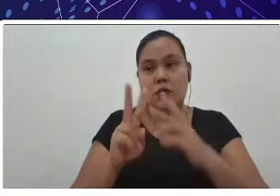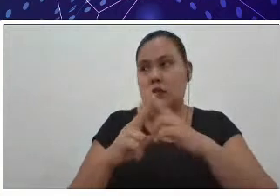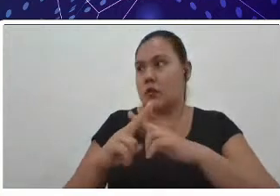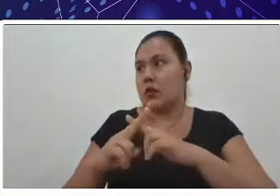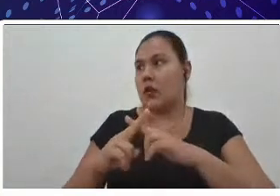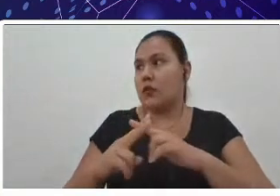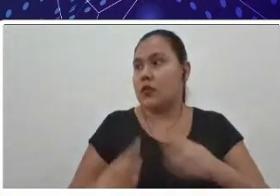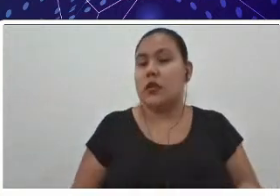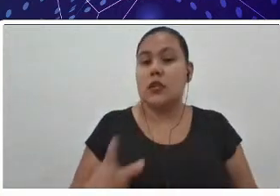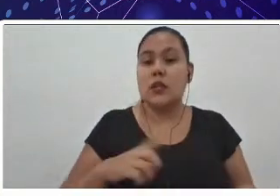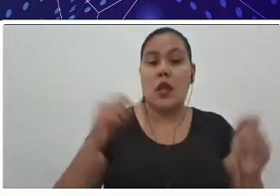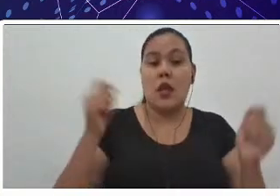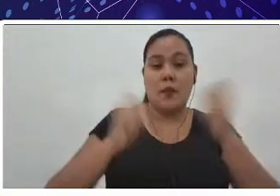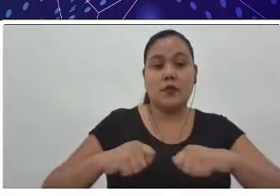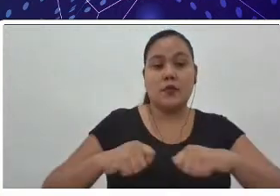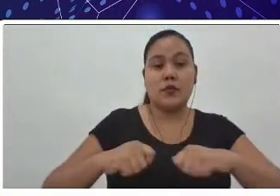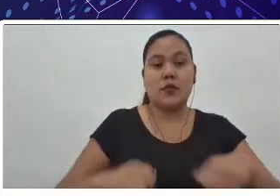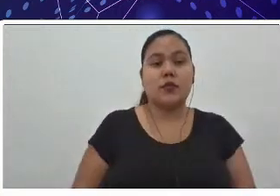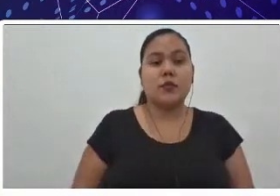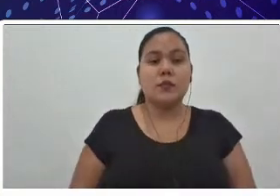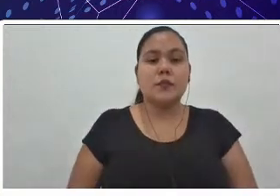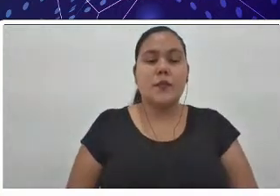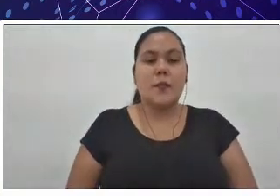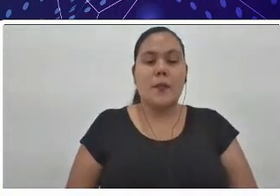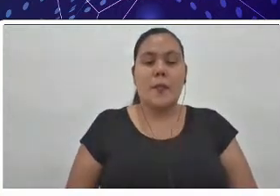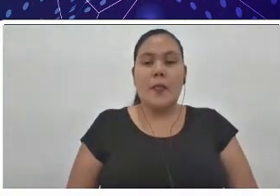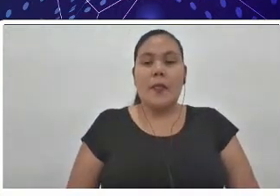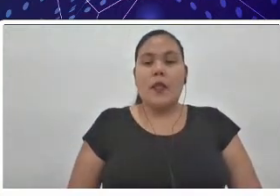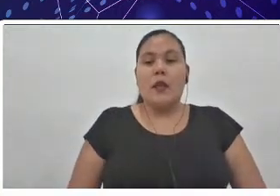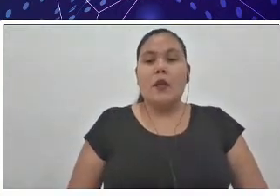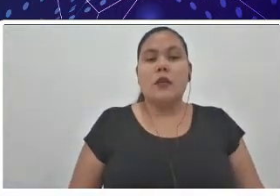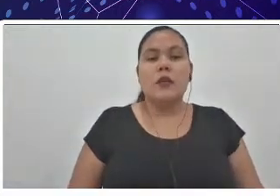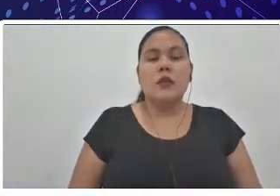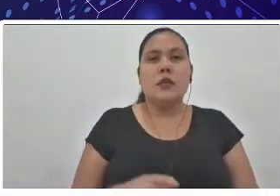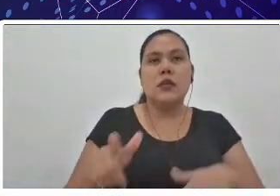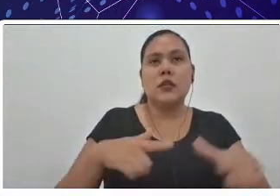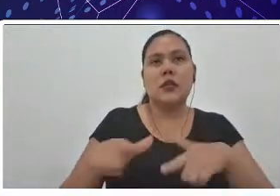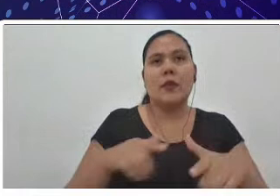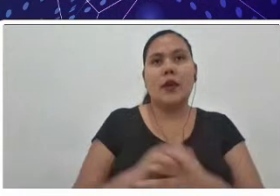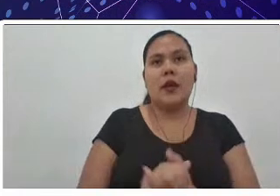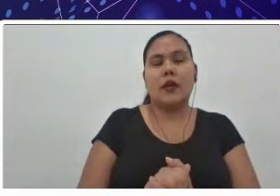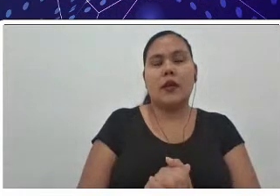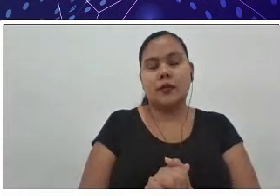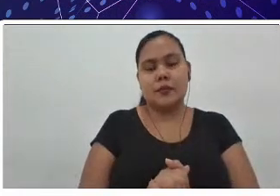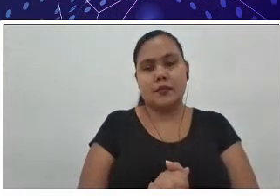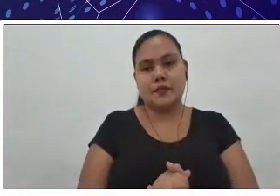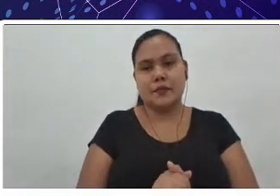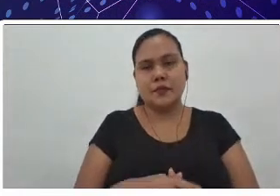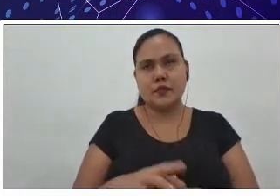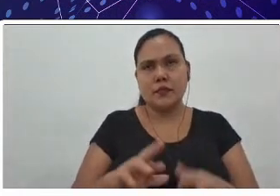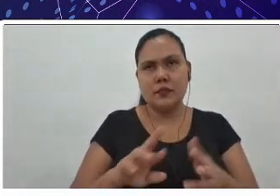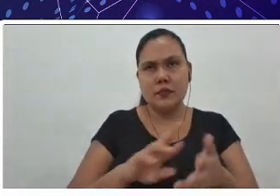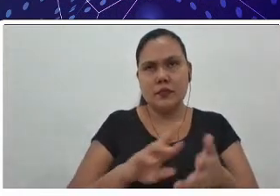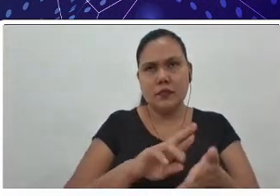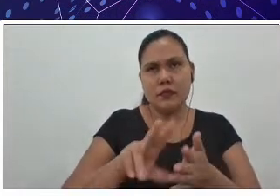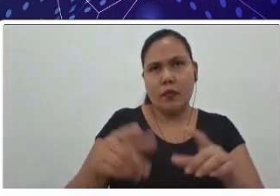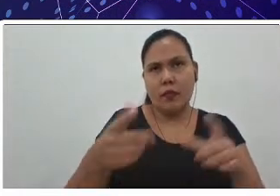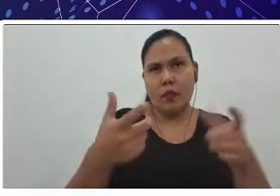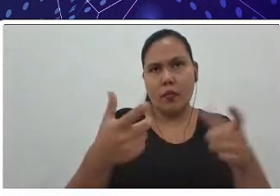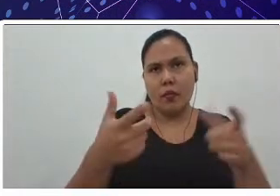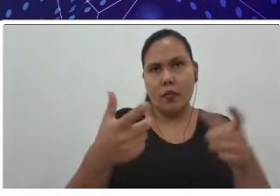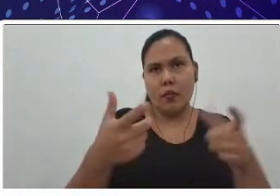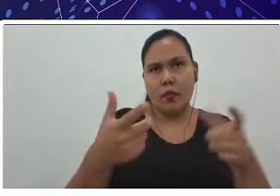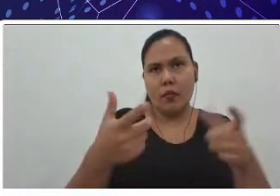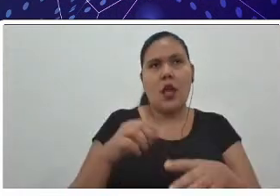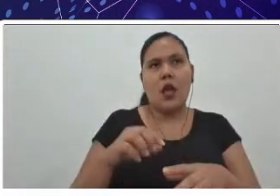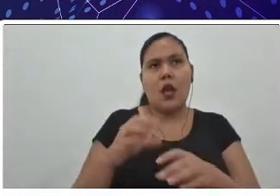embarcações, embarcado, atuar na parte oceanográfica, então a engenharia de pesca possibilita um leque de opções na área de atuação, seja